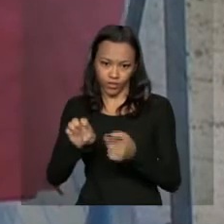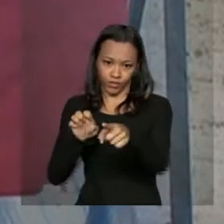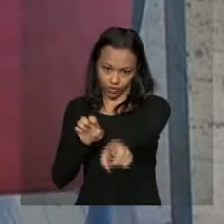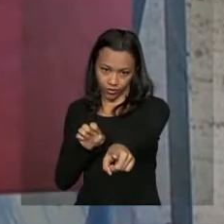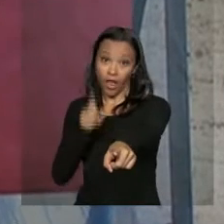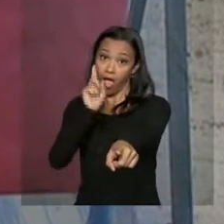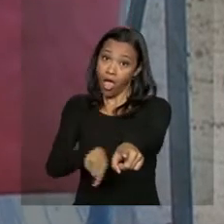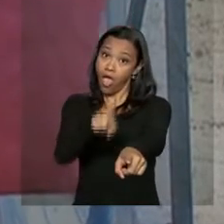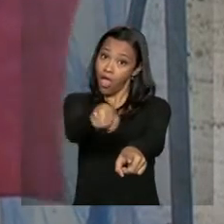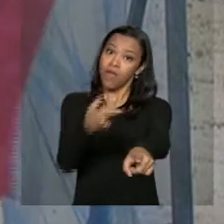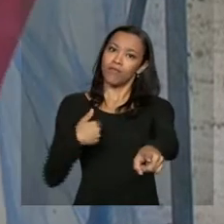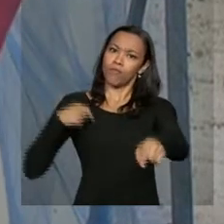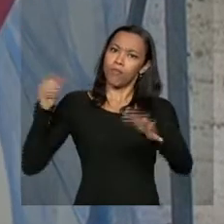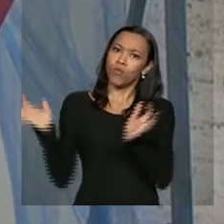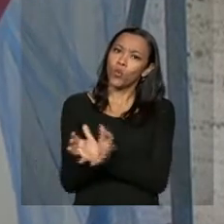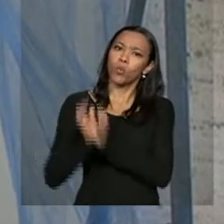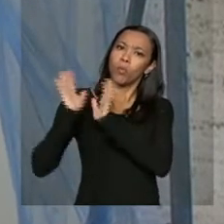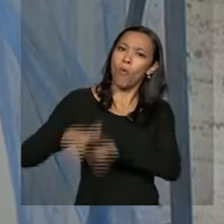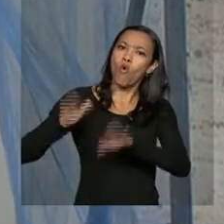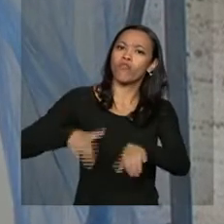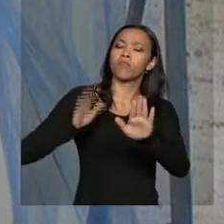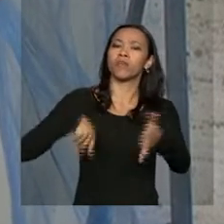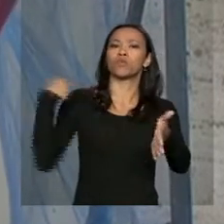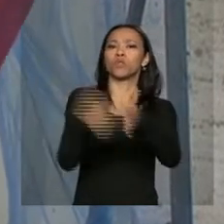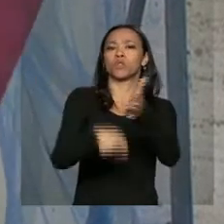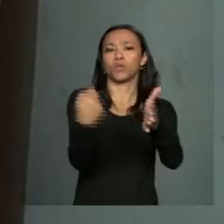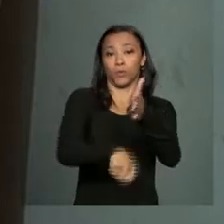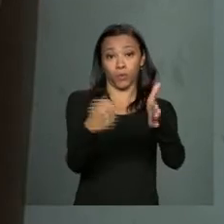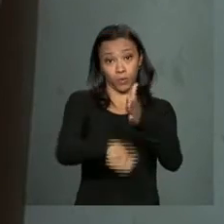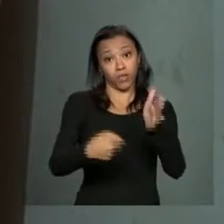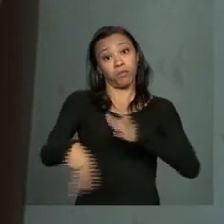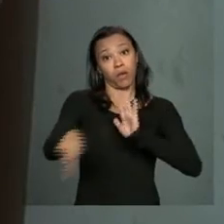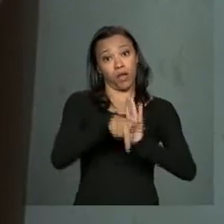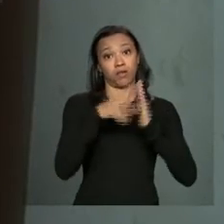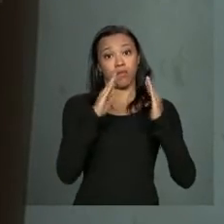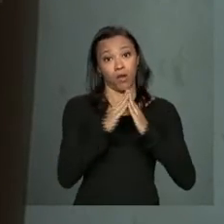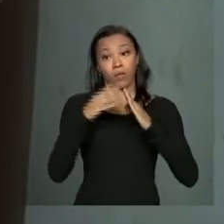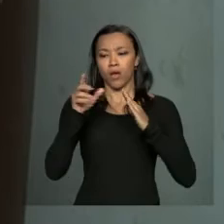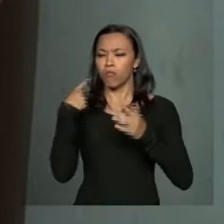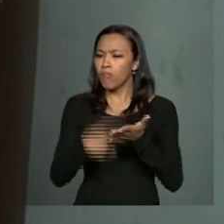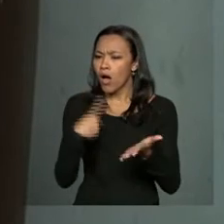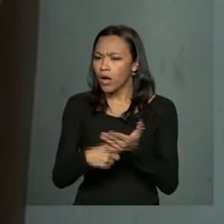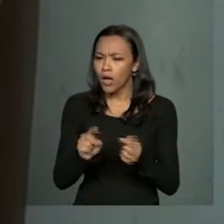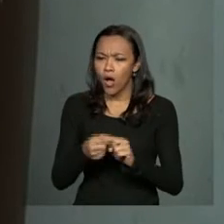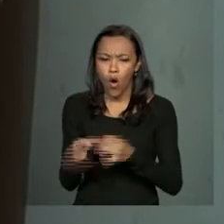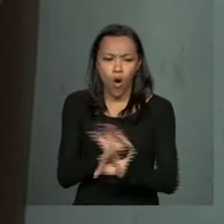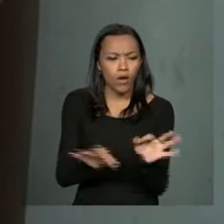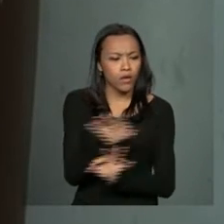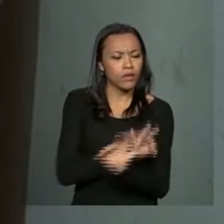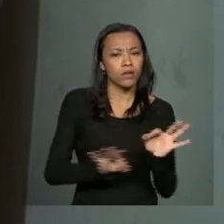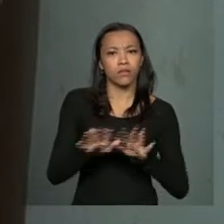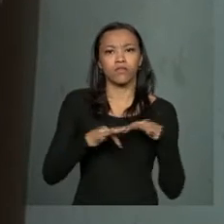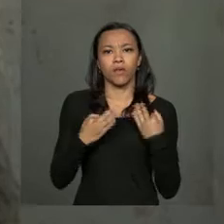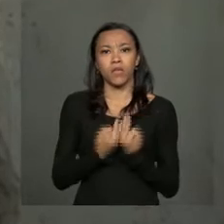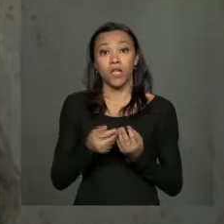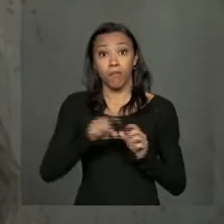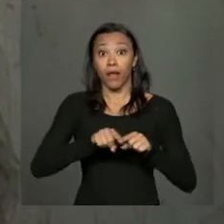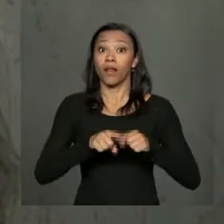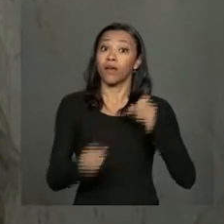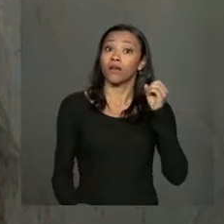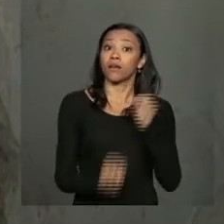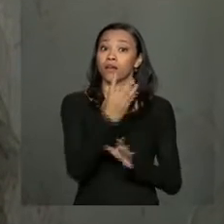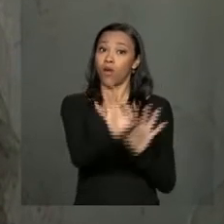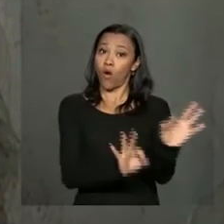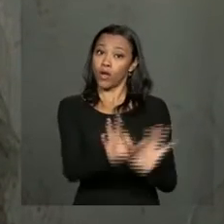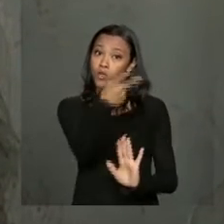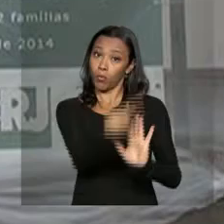de apoio é o Movimento Nacional de Luta pela Moradia, que organizou as famílias para apresentar um projeto de reforma para a Caixa